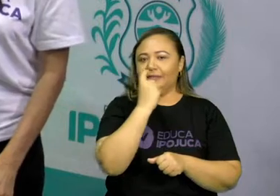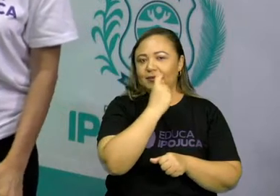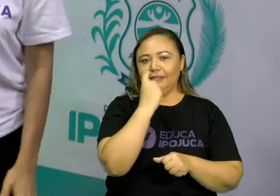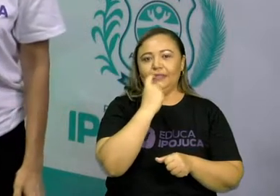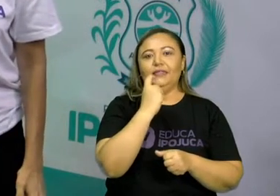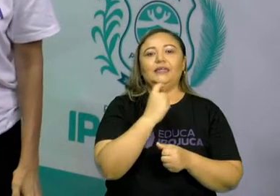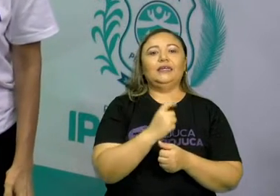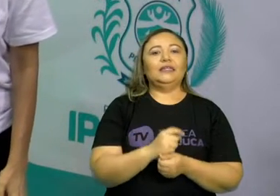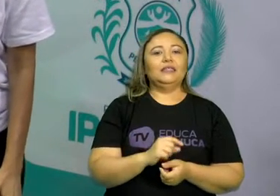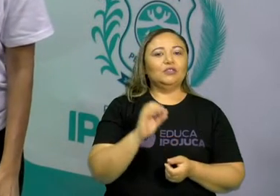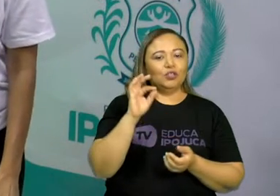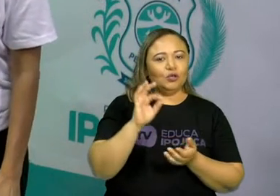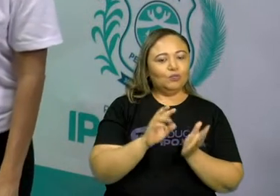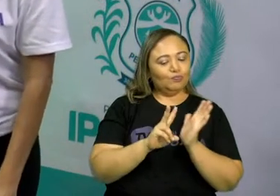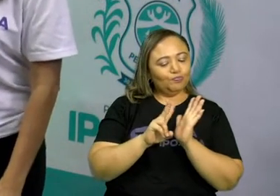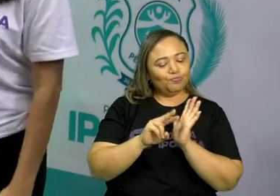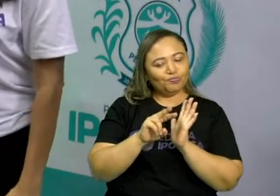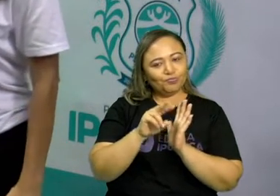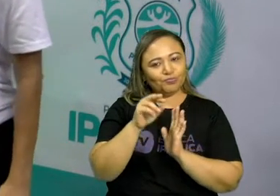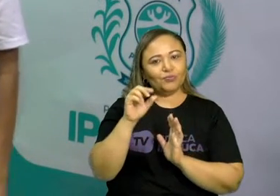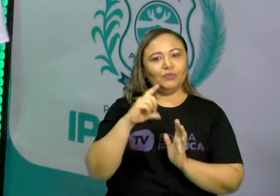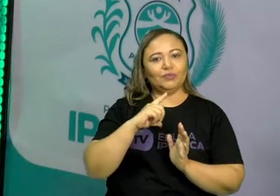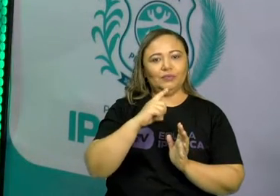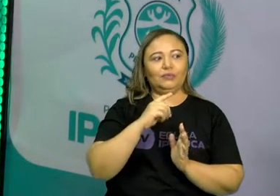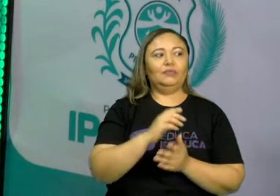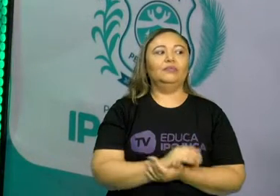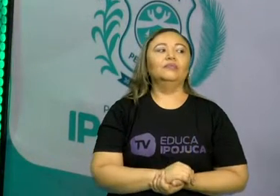Então, vamos lá.